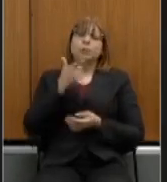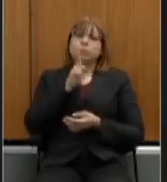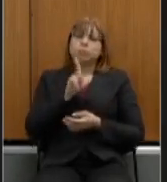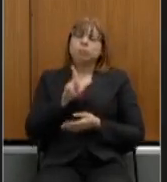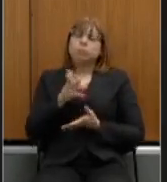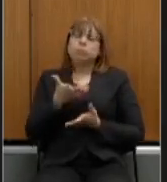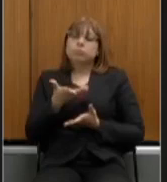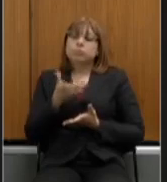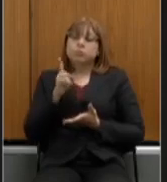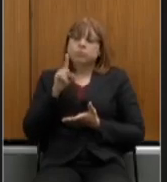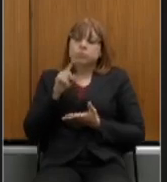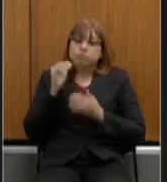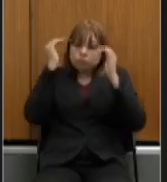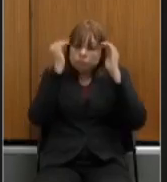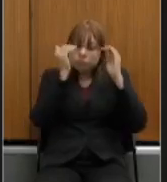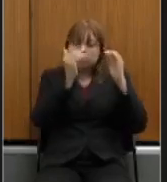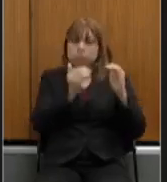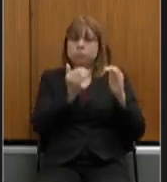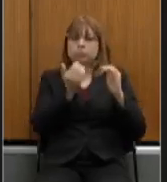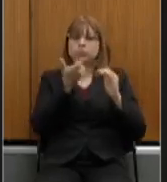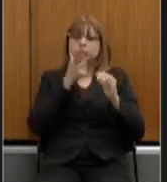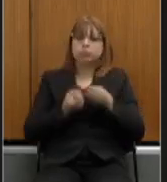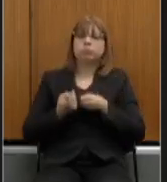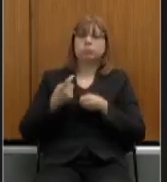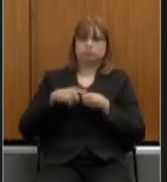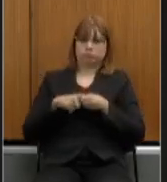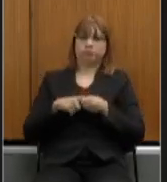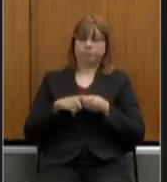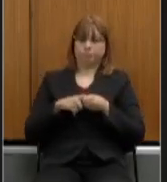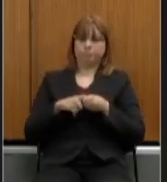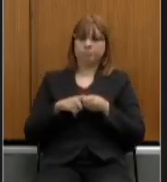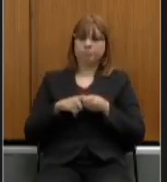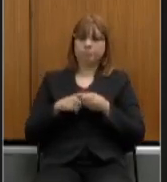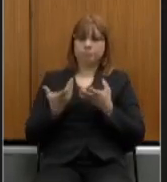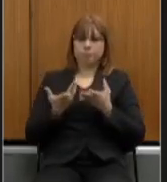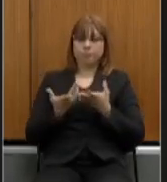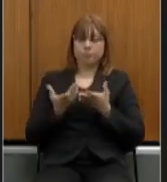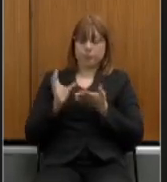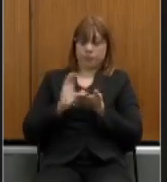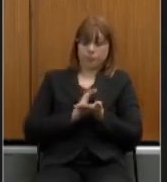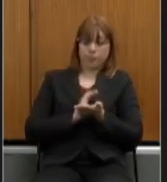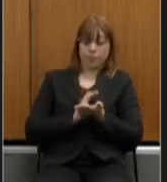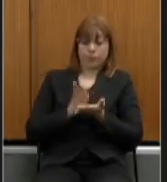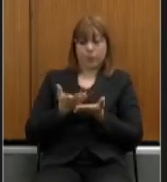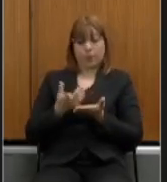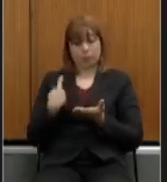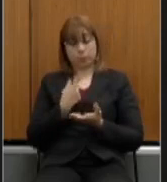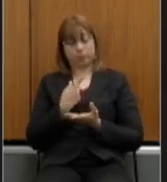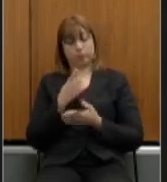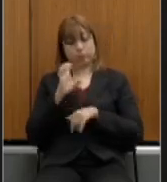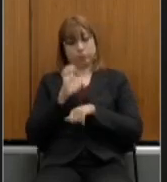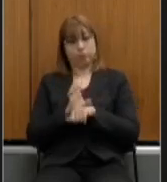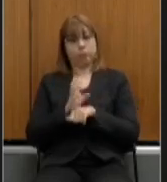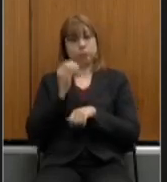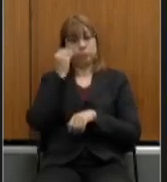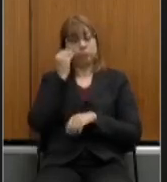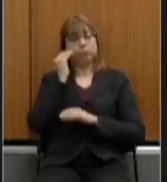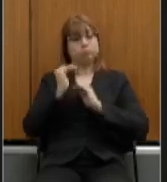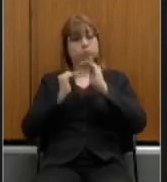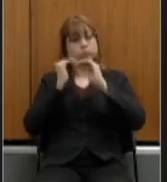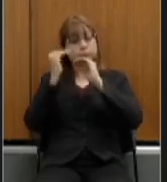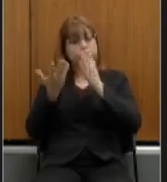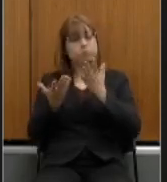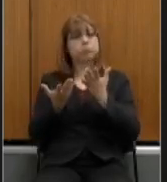recuperação fiscal para isto contrapartidas são necessárias e o Estado exercitou a evolução de